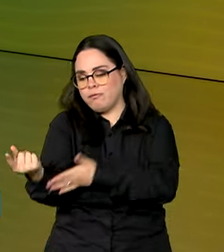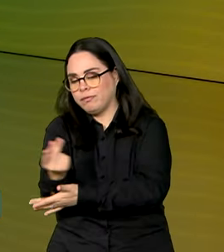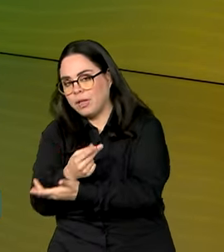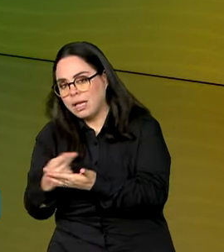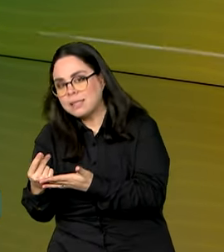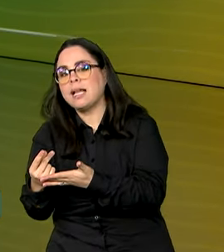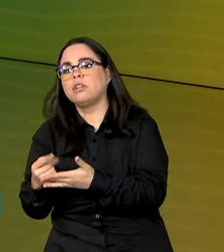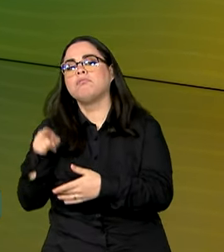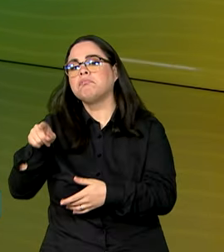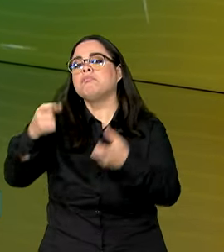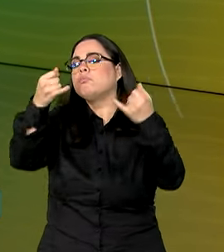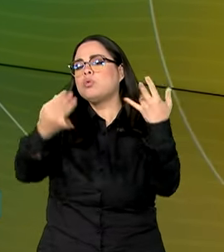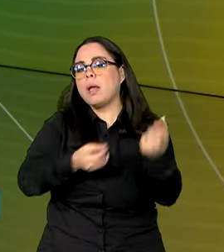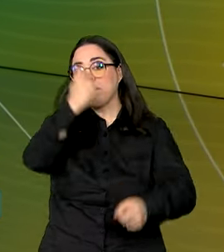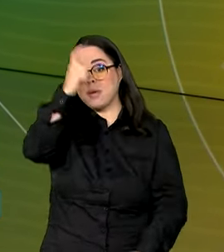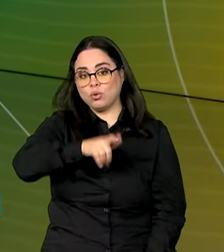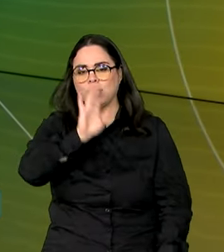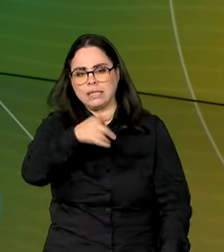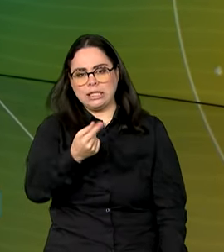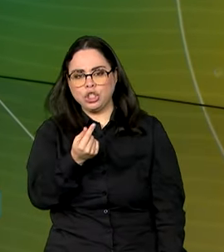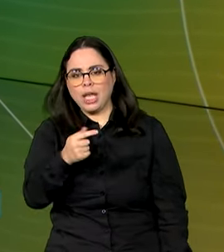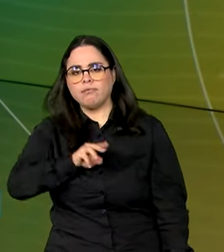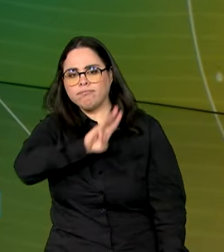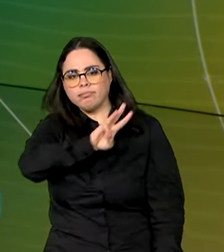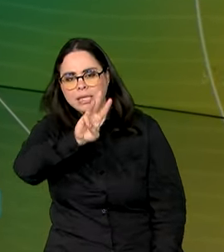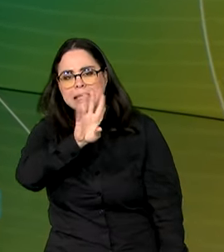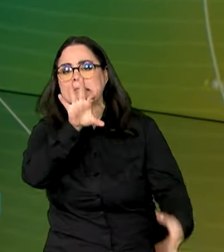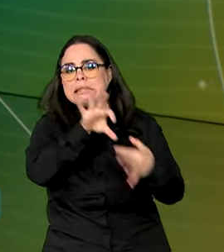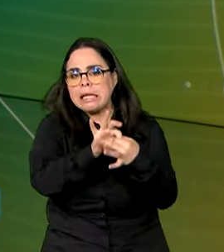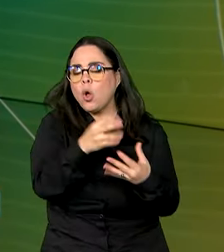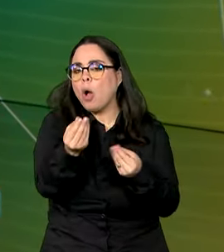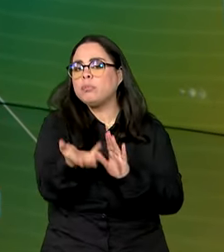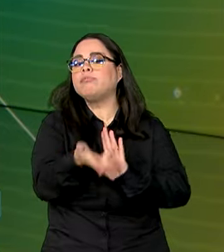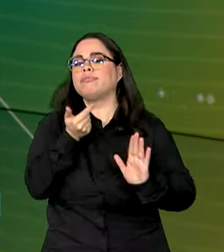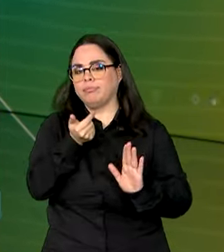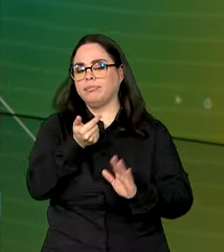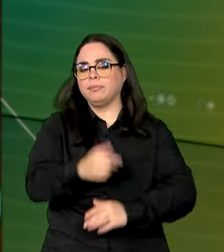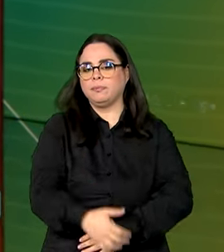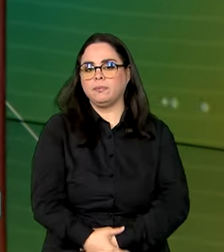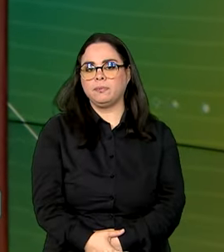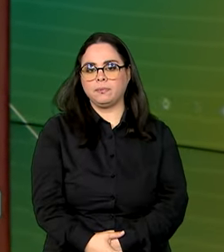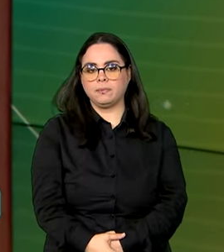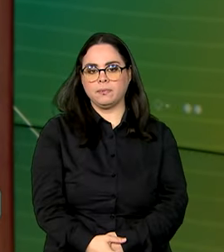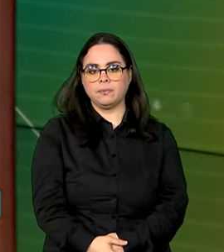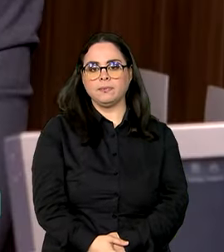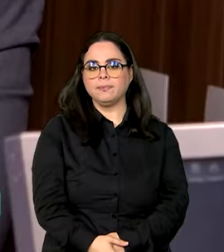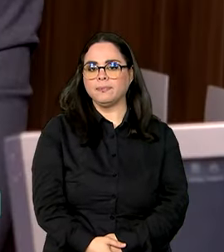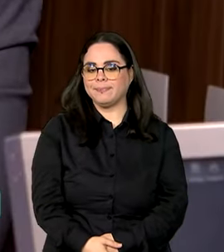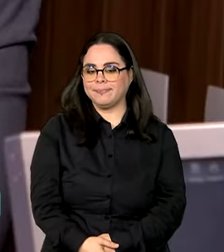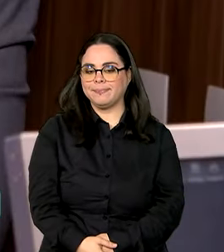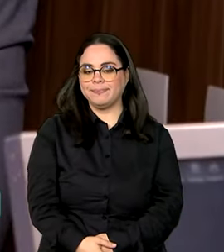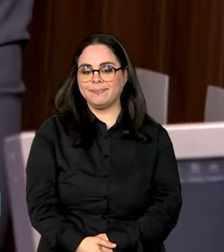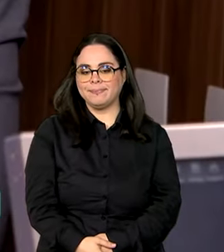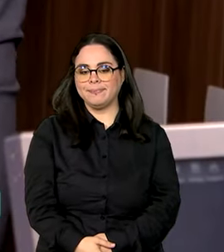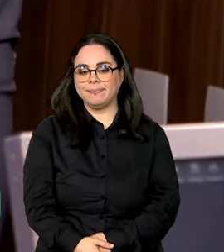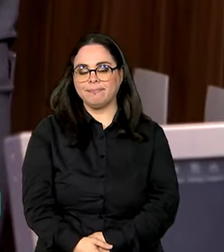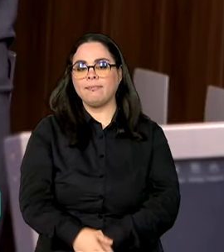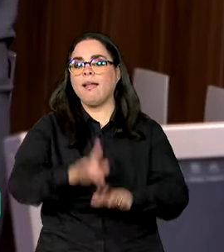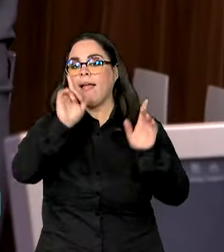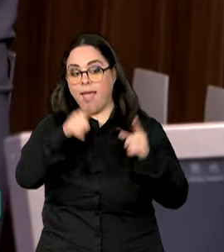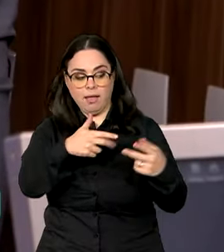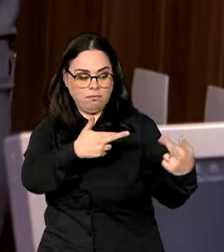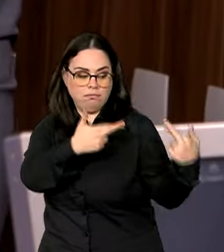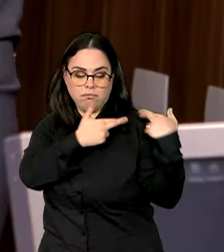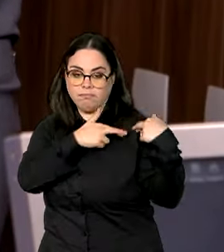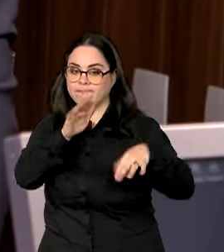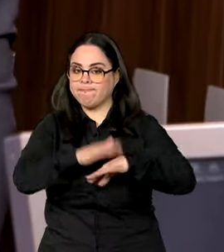explica o que as pessoas que têm dinheiro nesses sites devem fazer para retirar. É de responsabilidade